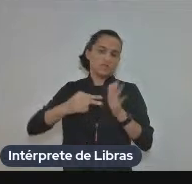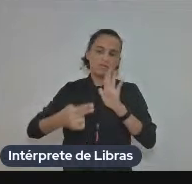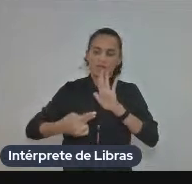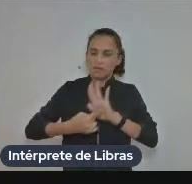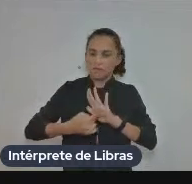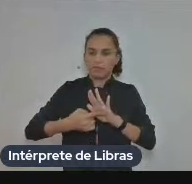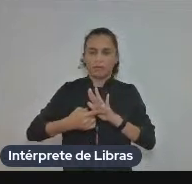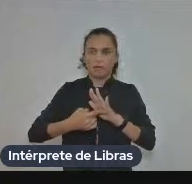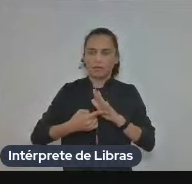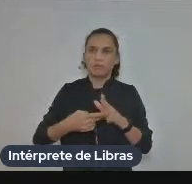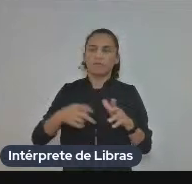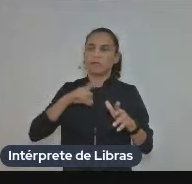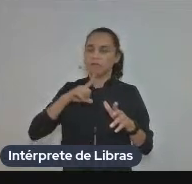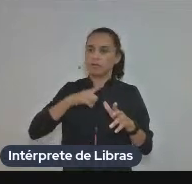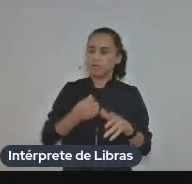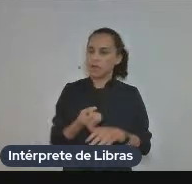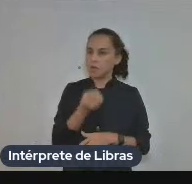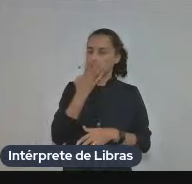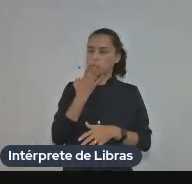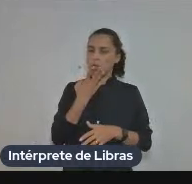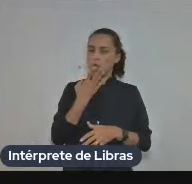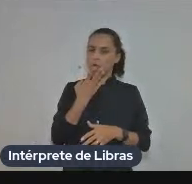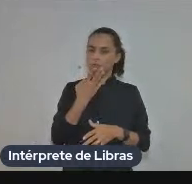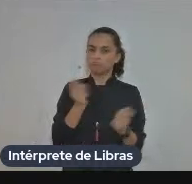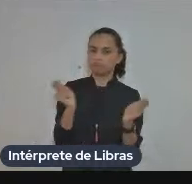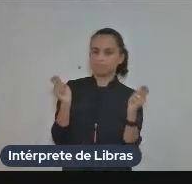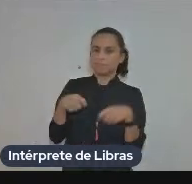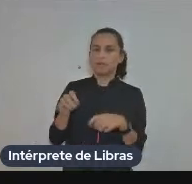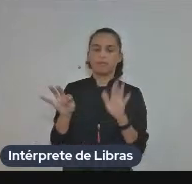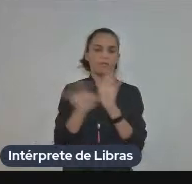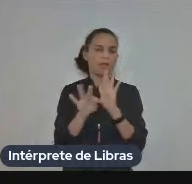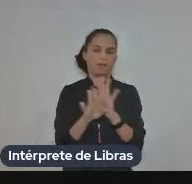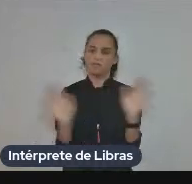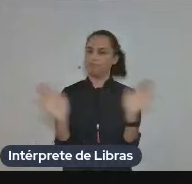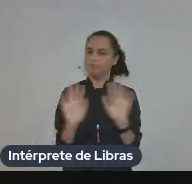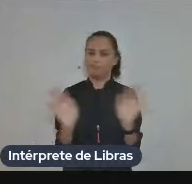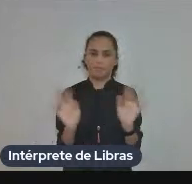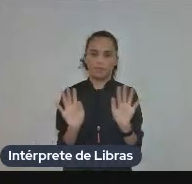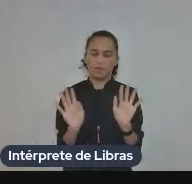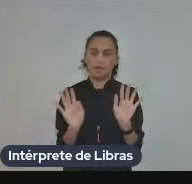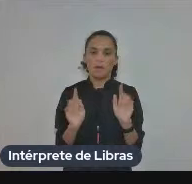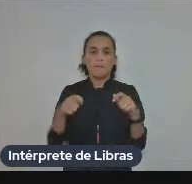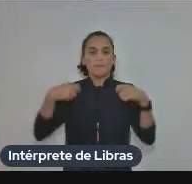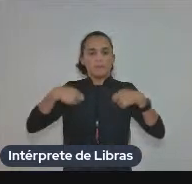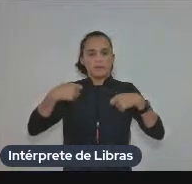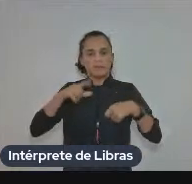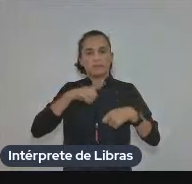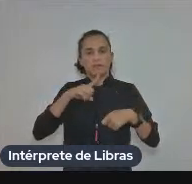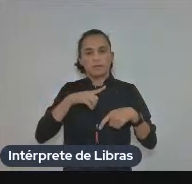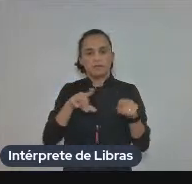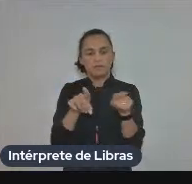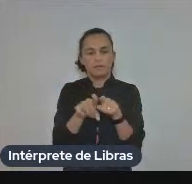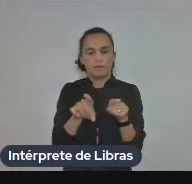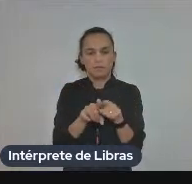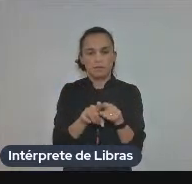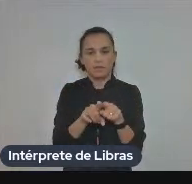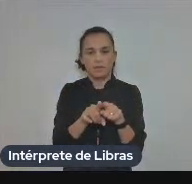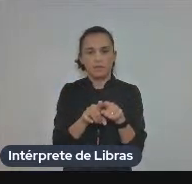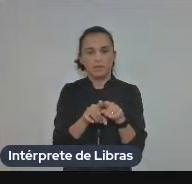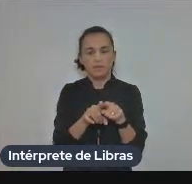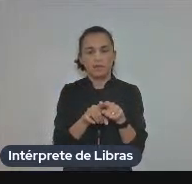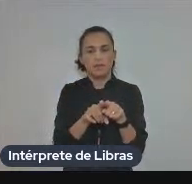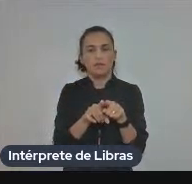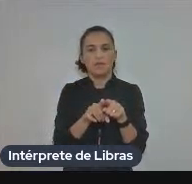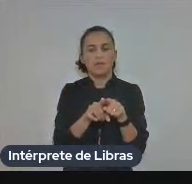tradução técnica no final porque para isso é preciso que o leitor o